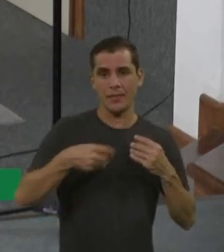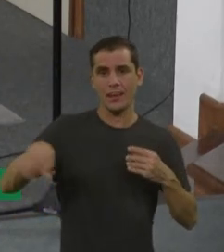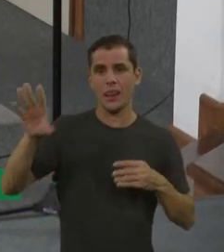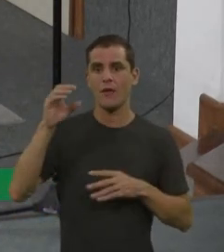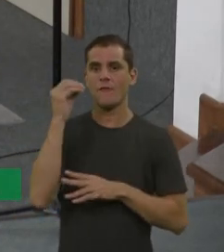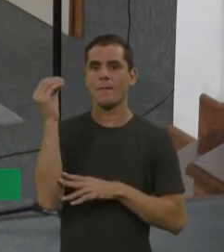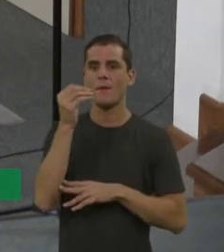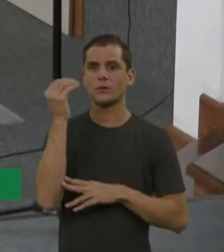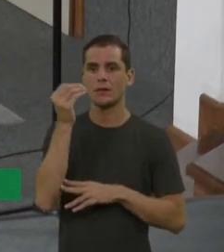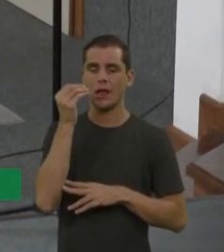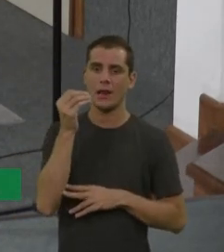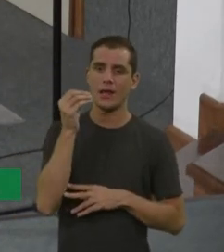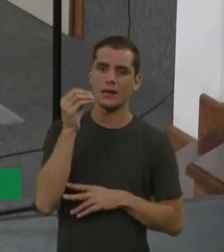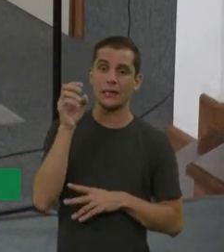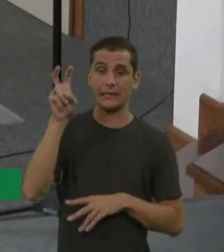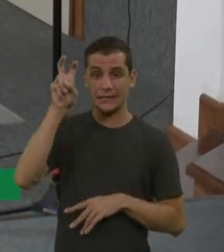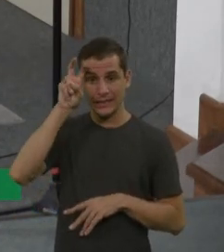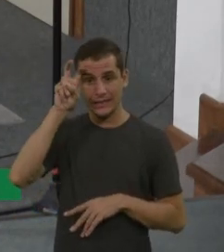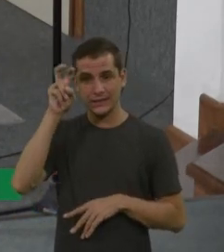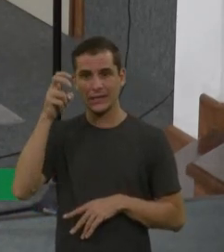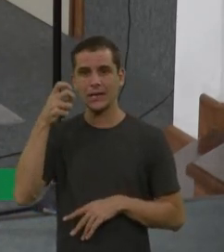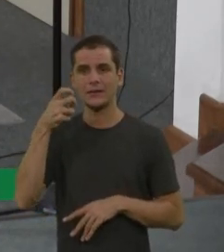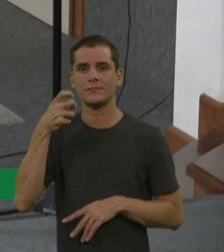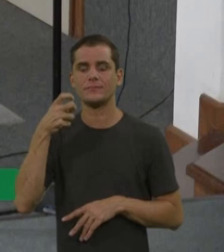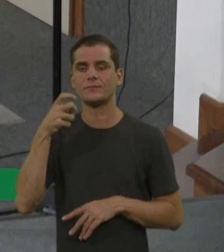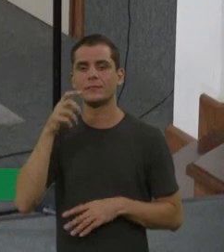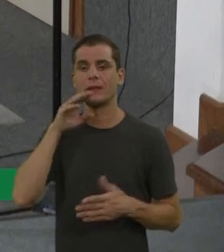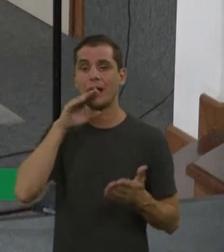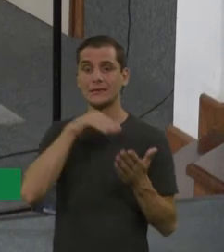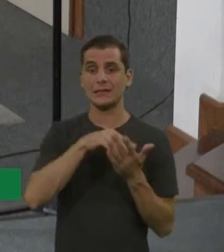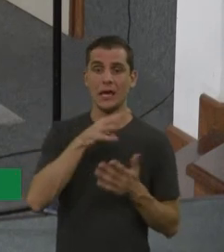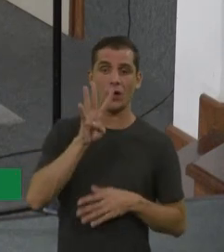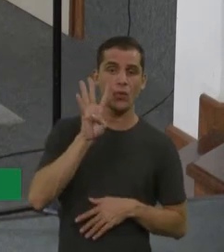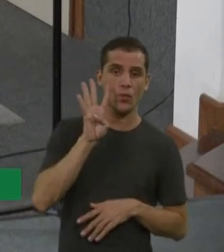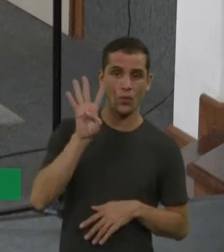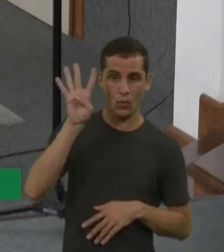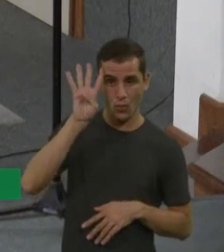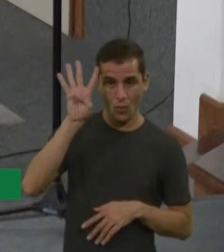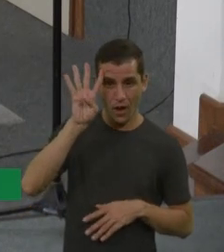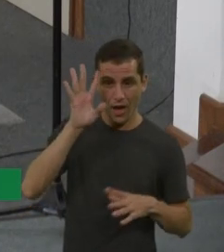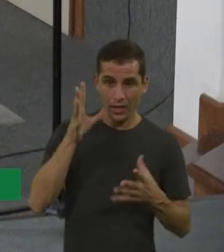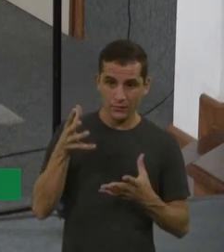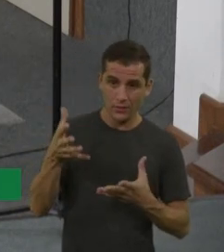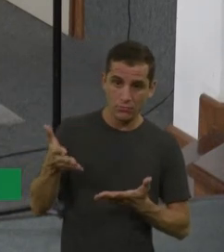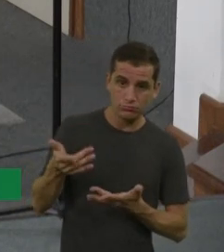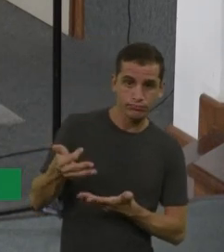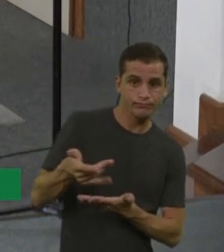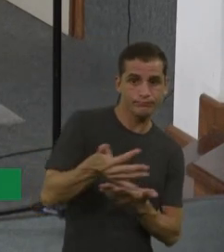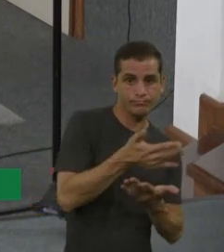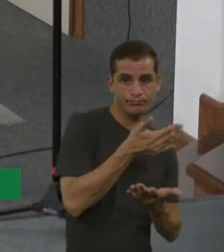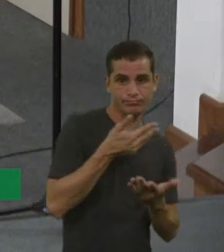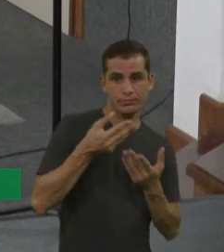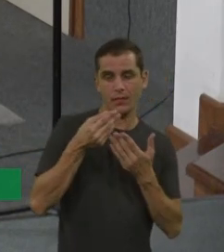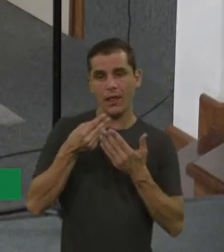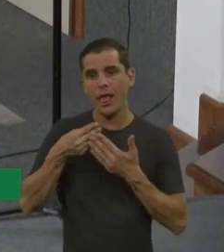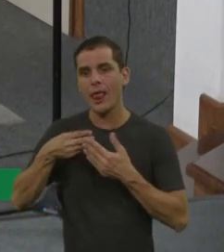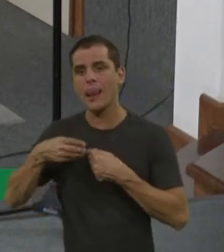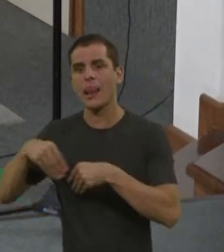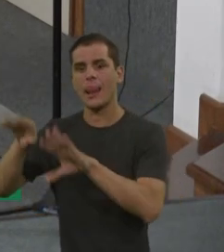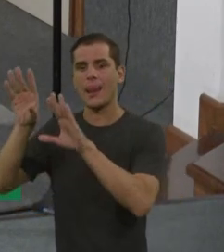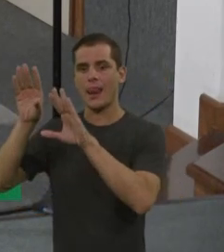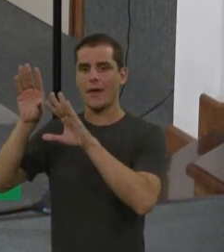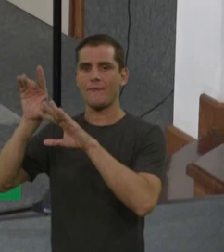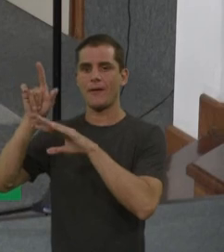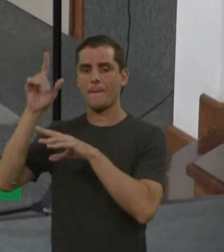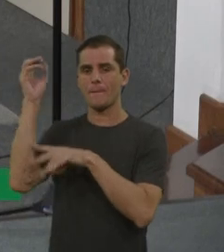programar pro envio, né? Então, gente tem junto à secretaria fazer esse movimento de ter um laboratório mais próximo ou mais